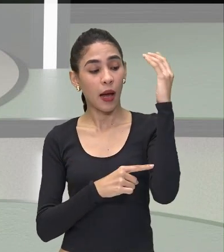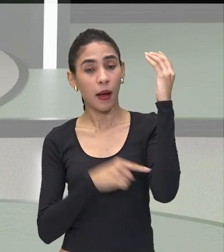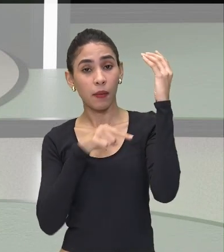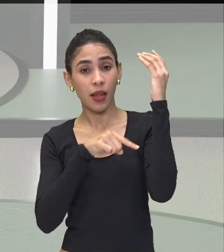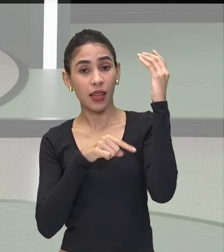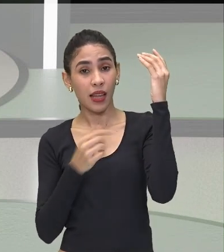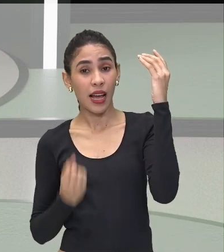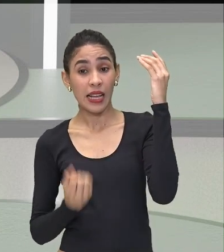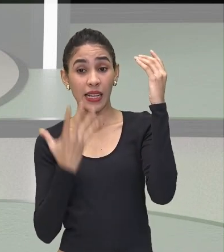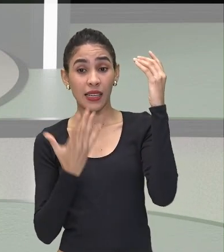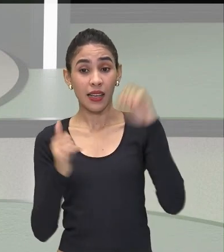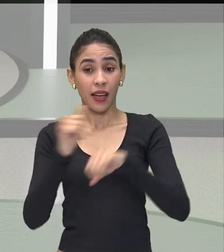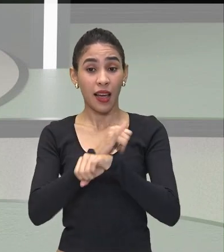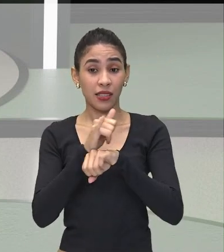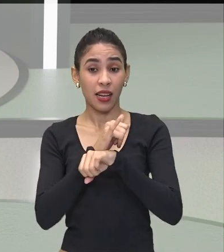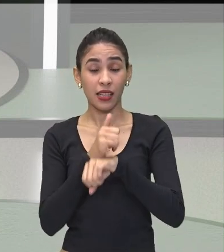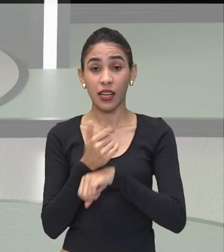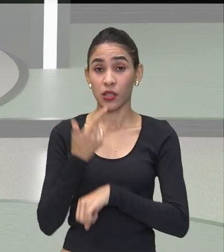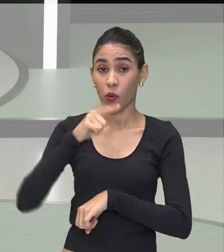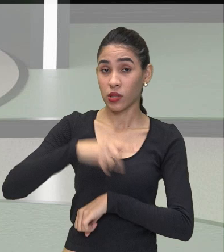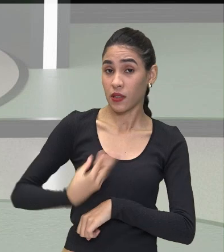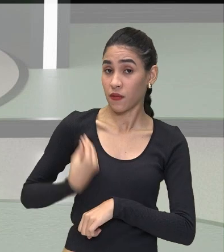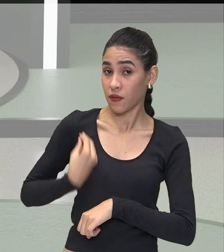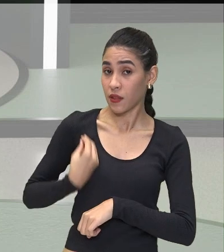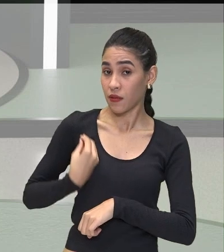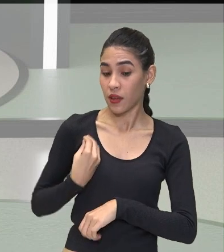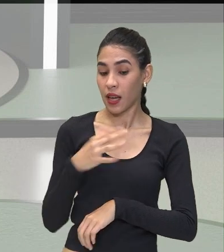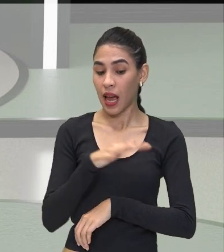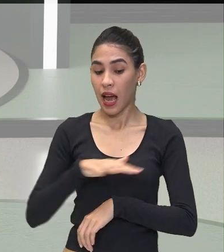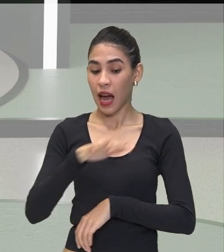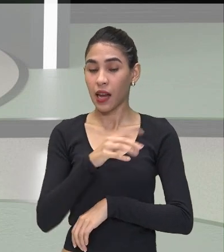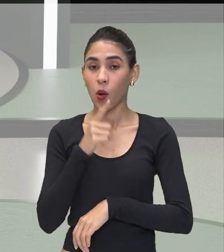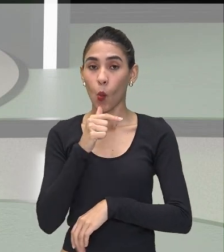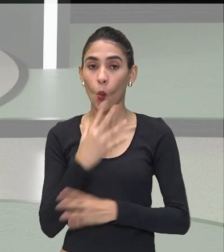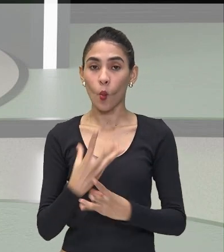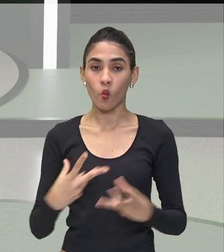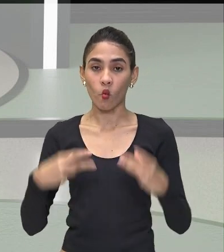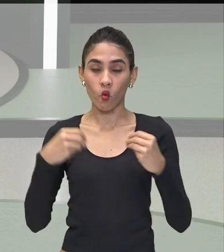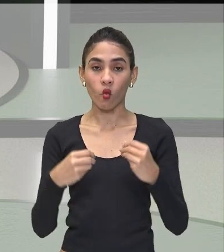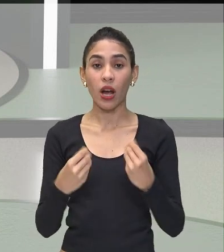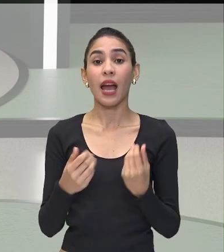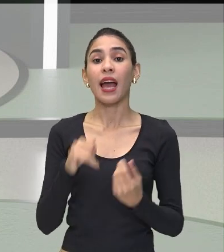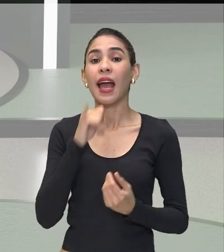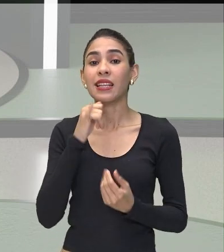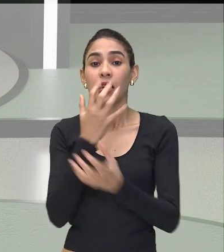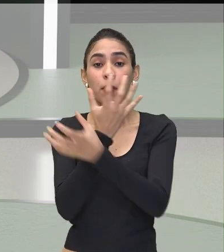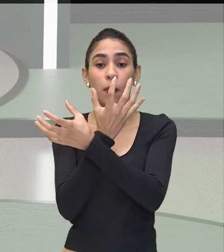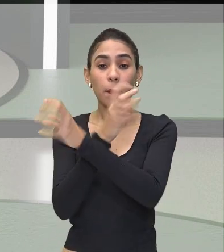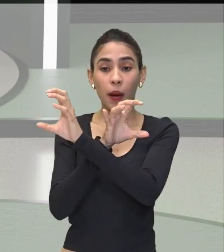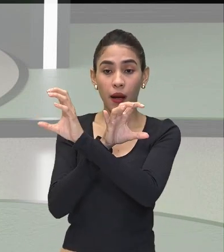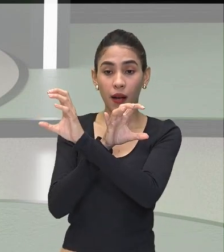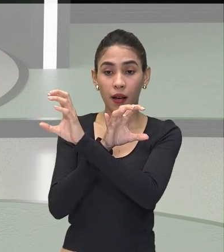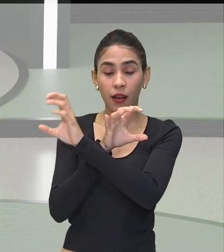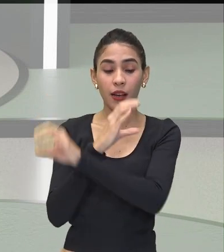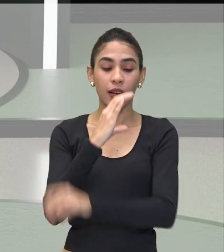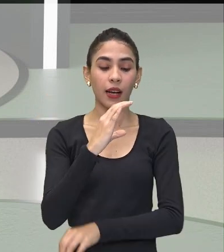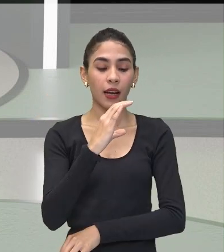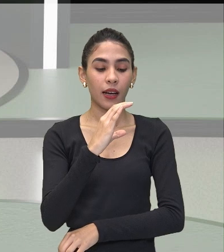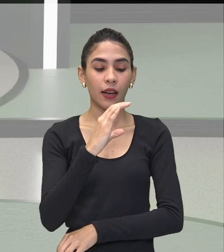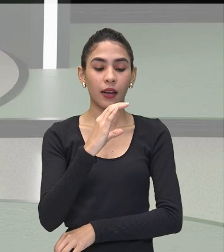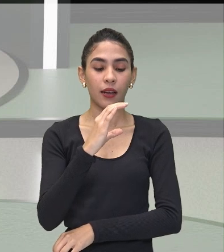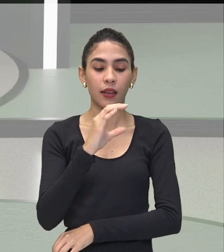ambientes Secos Com pouca água Como por exemplo Os cactos Os cactos Eles apresentam Espinhos